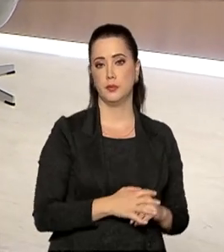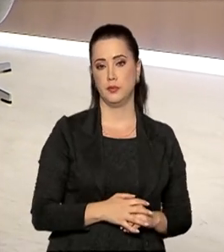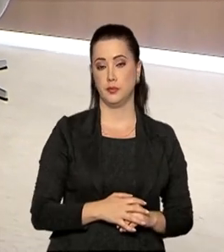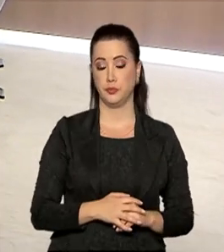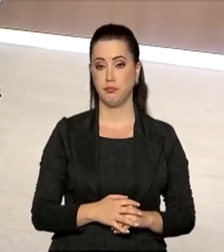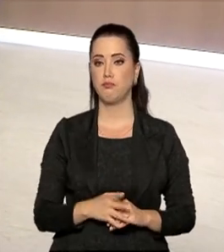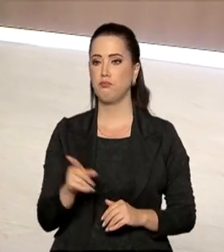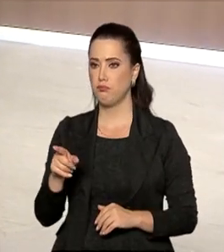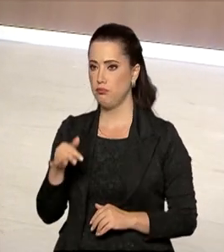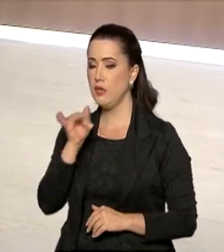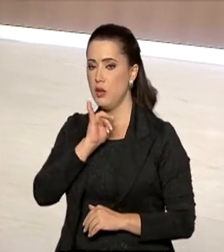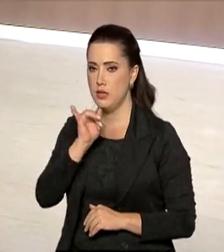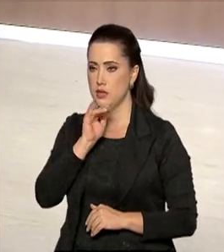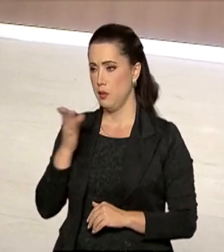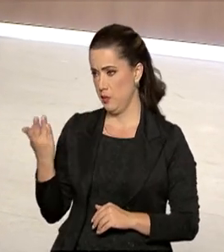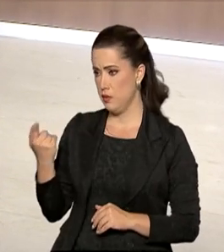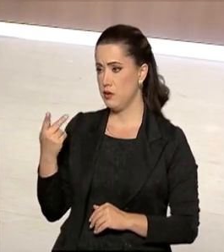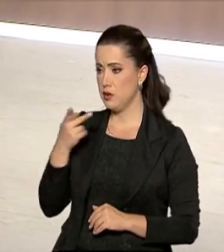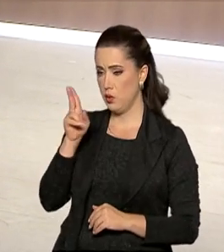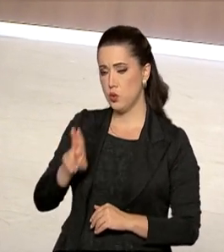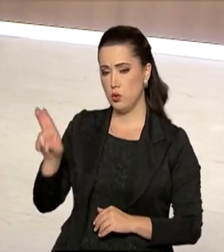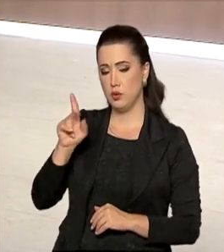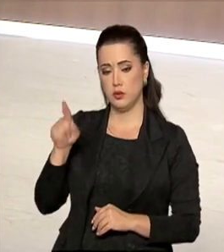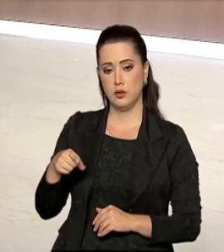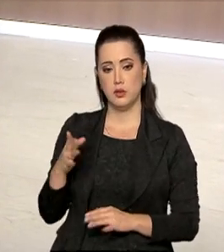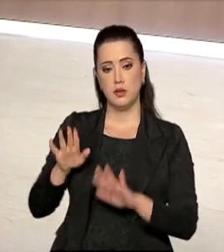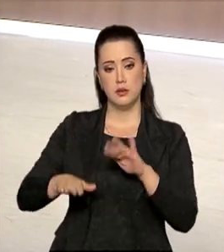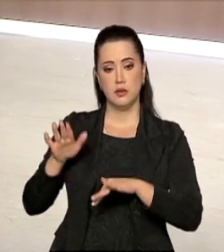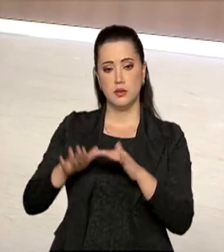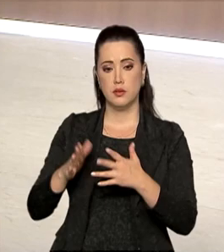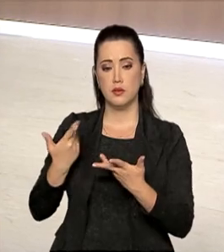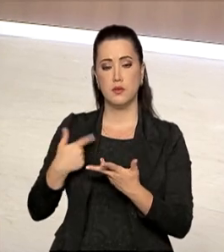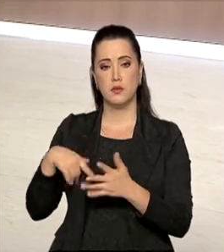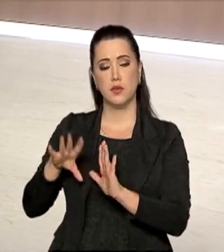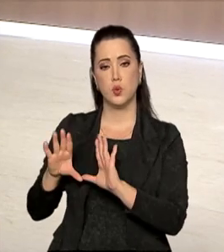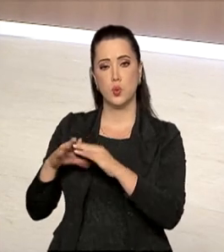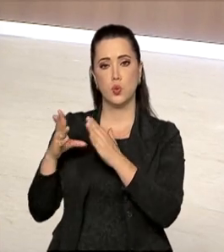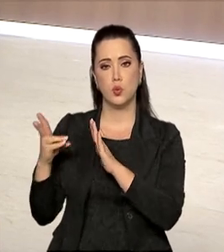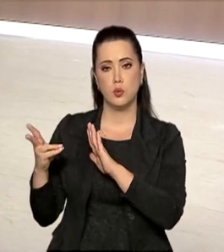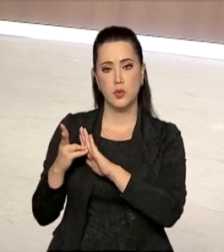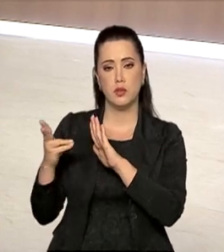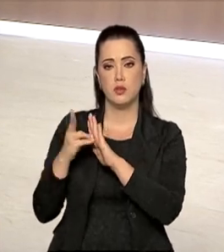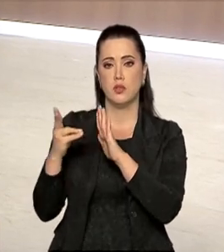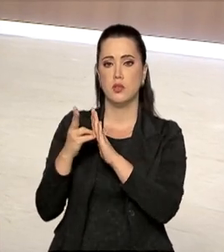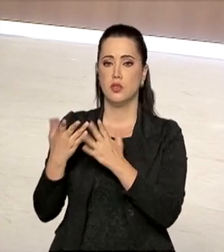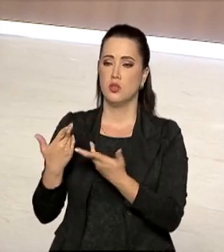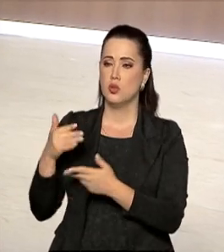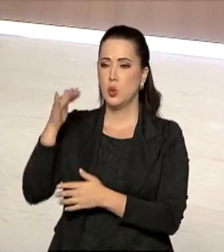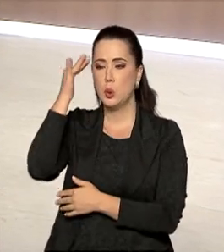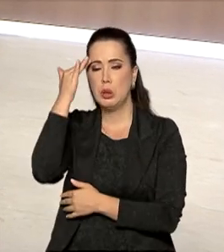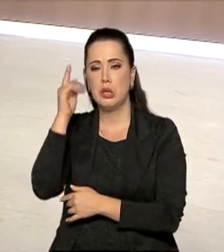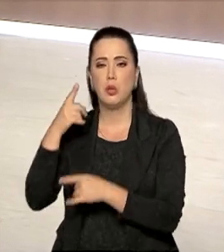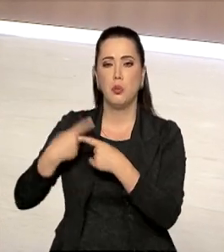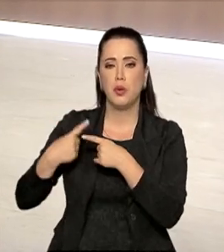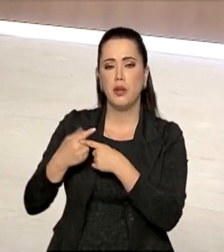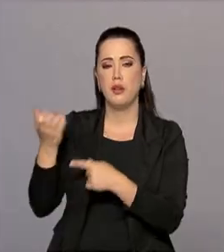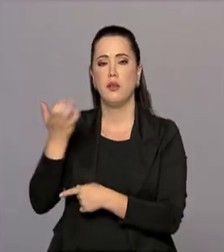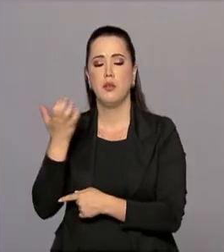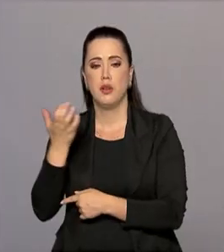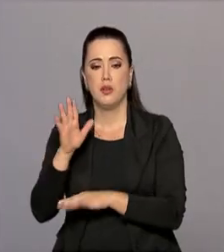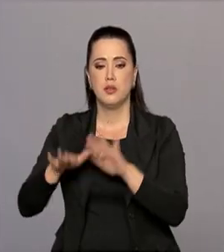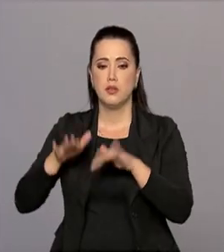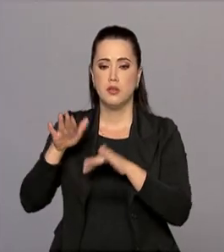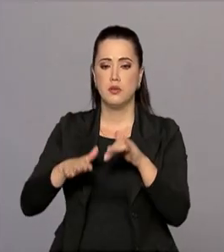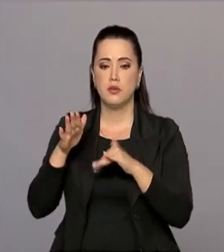você utilizou, né, Catiuci? Muitas vezes os indígenas... Serem não compreendidos porque querem, de